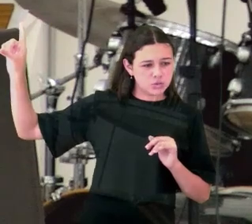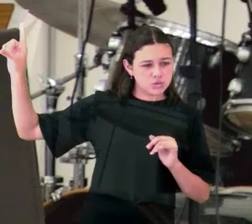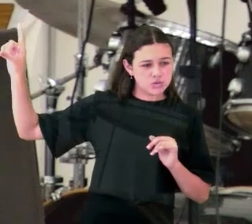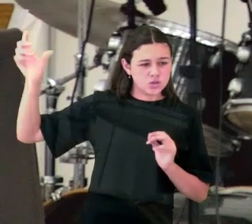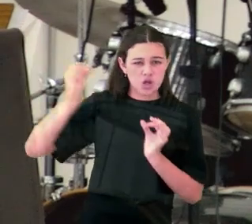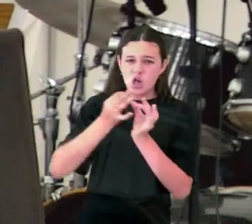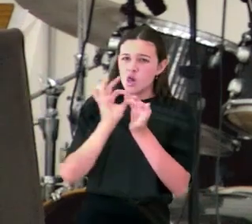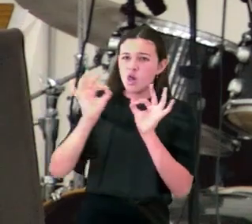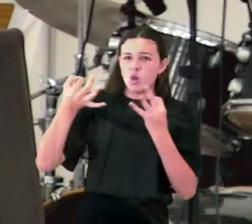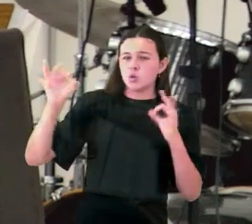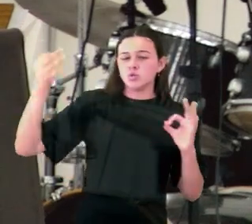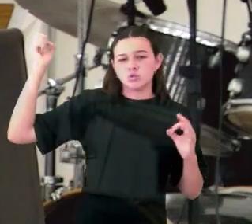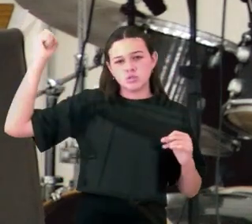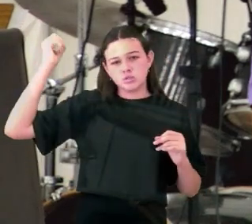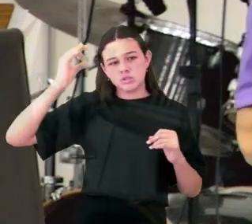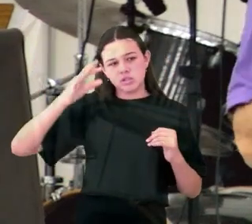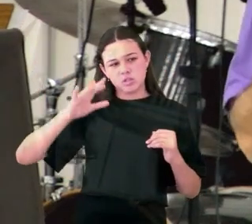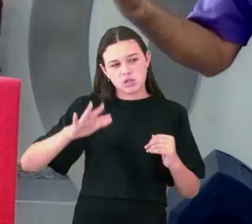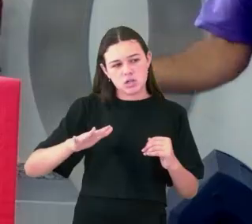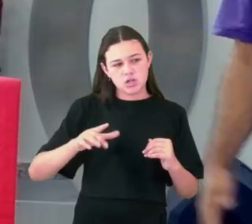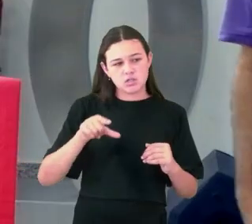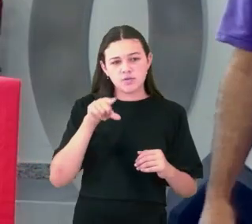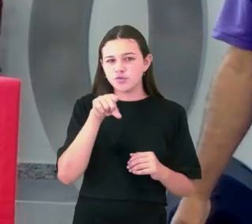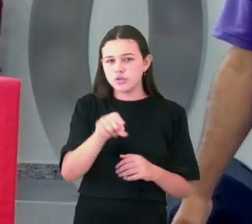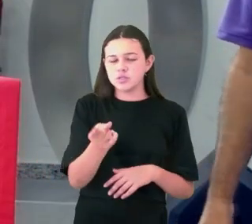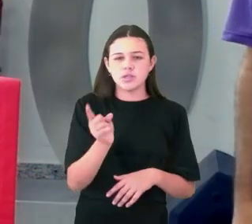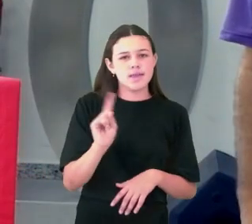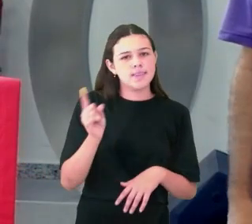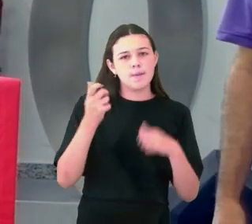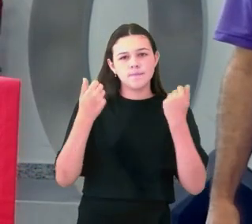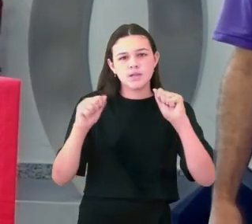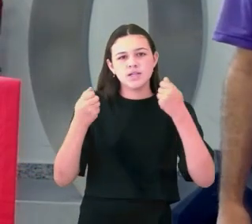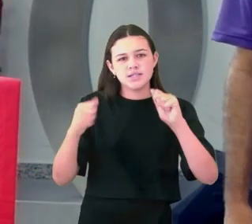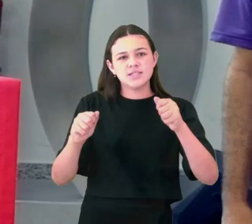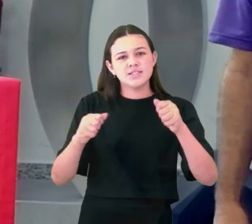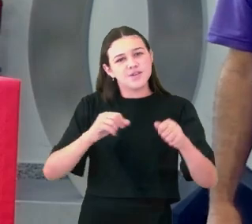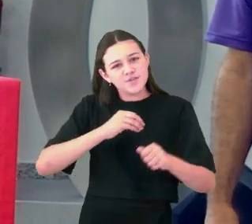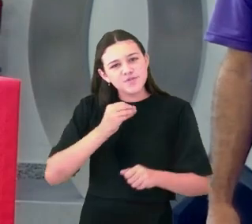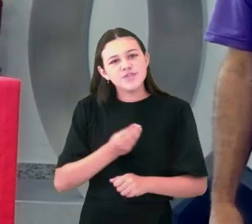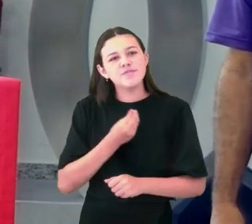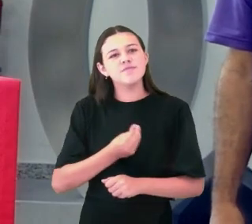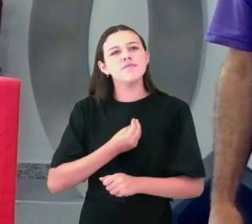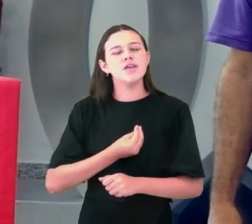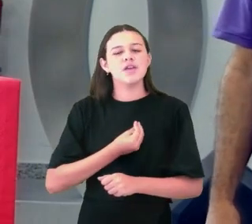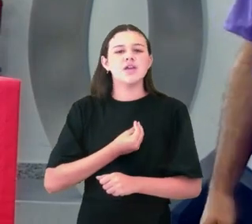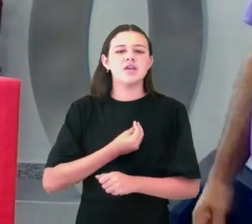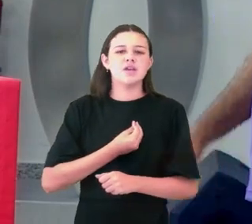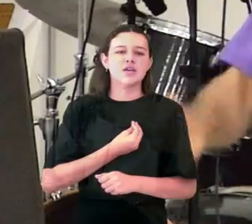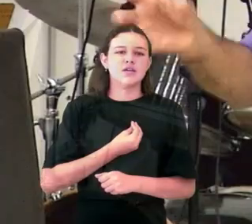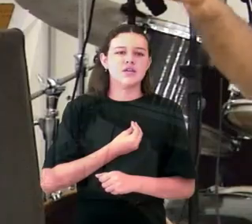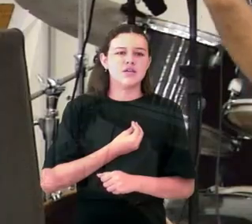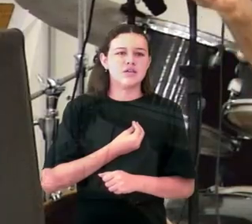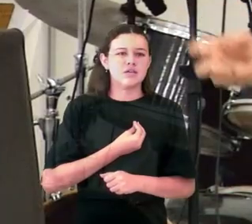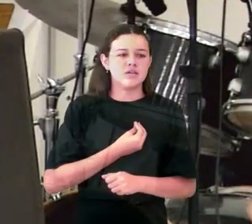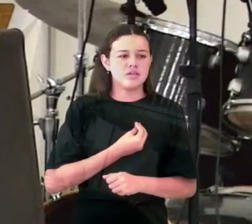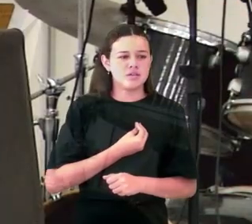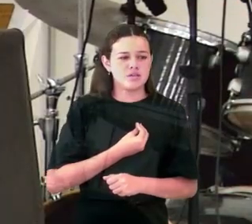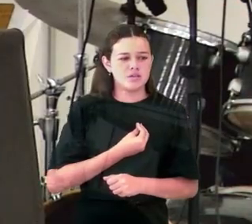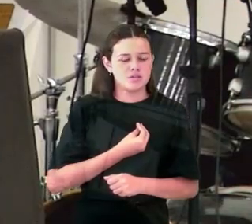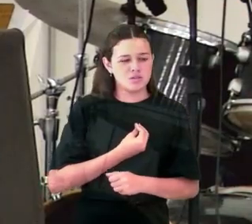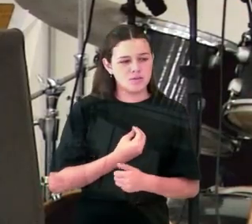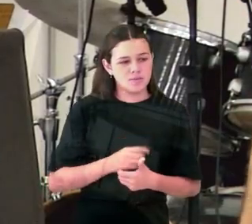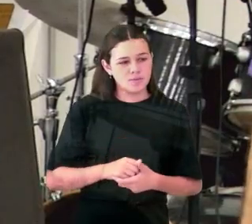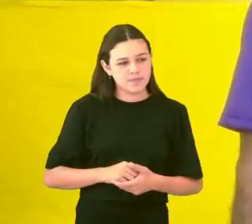assim. Eu quero desafiar a permitir que Deus recrie, reconstrua, recomeços,